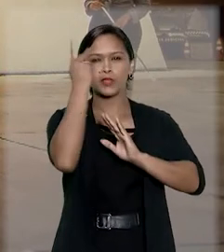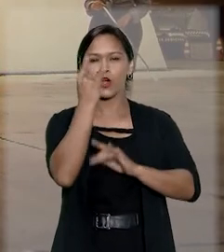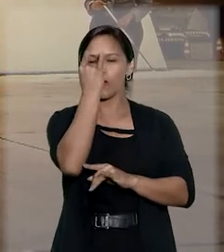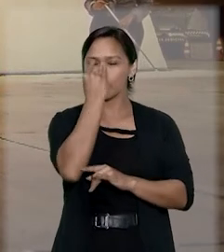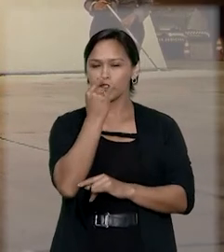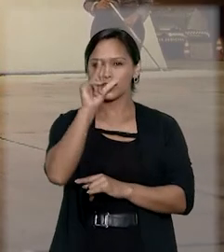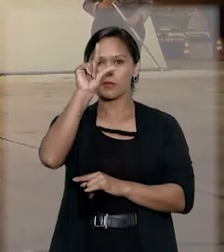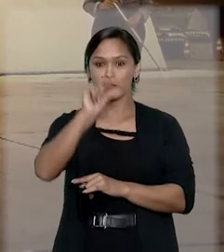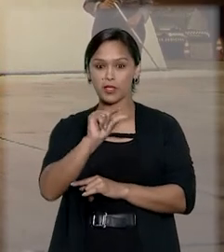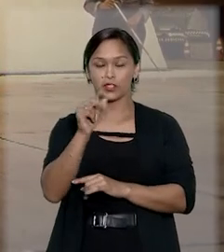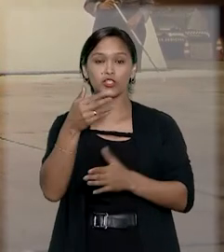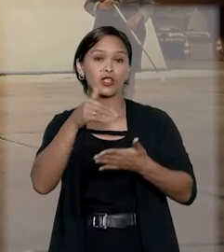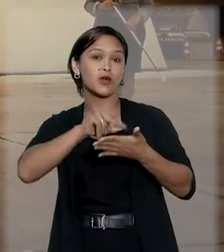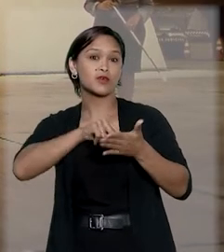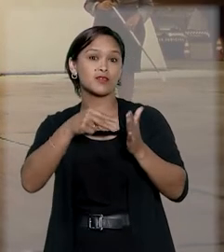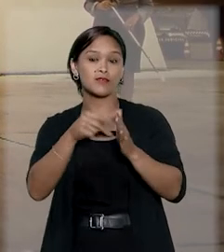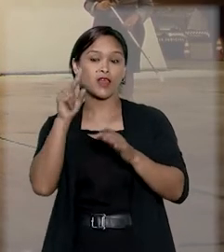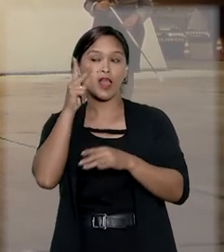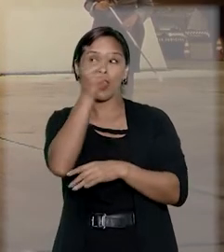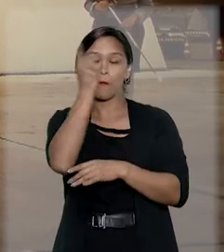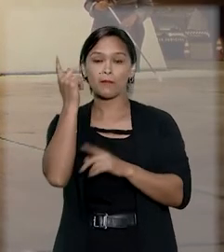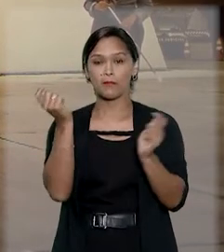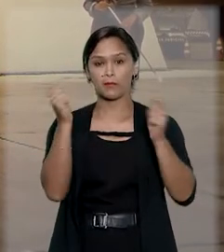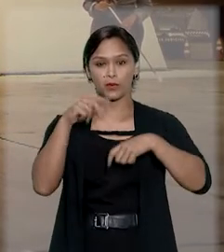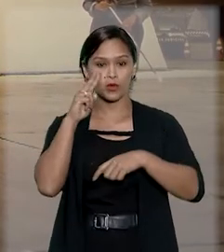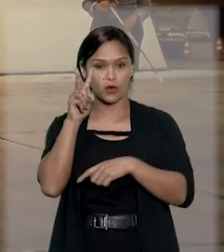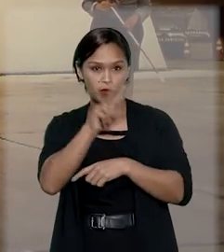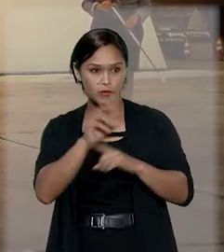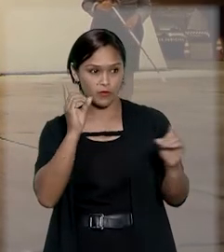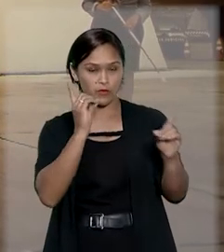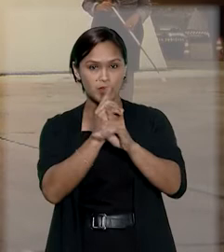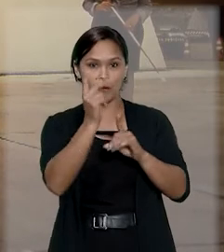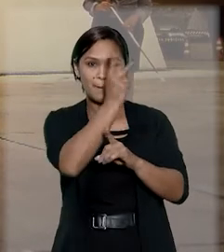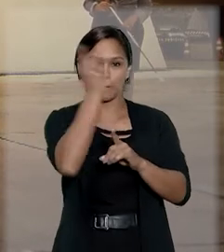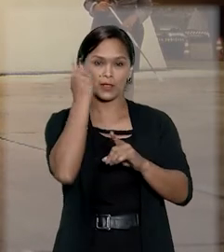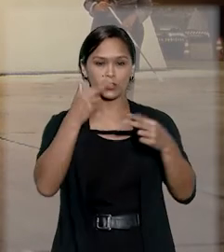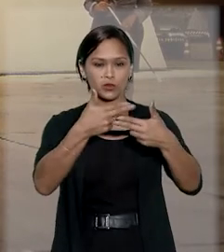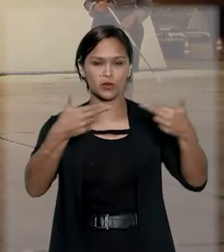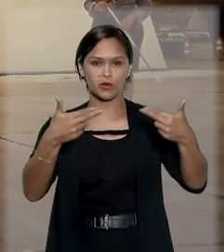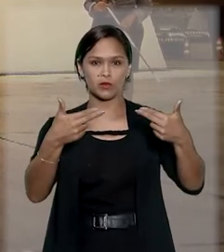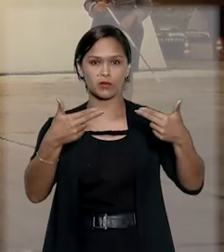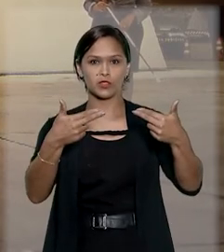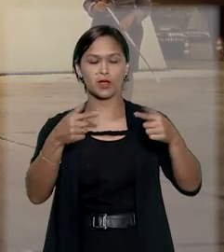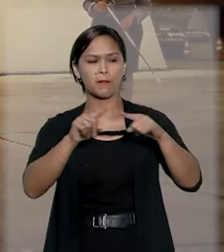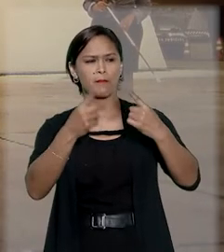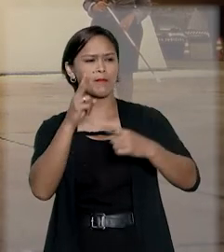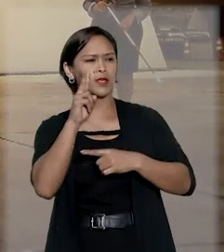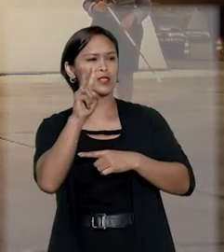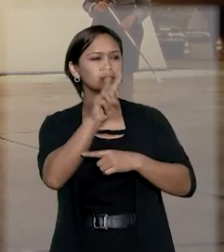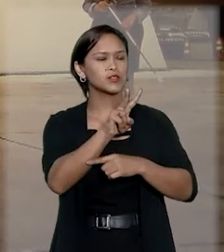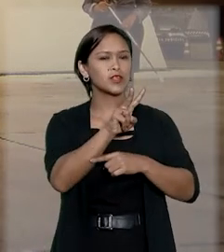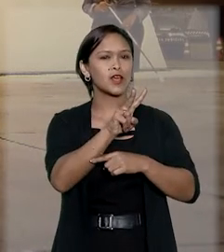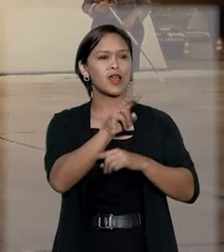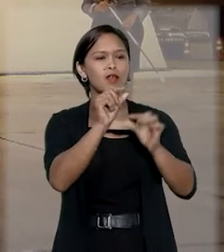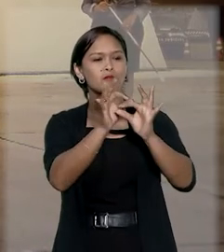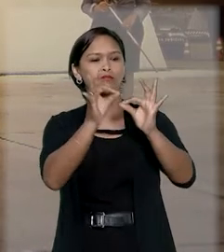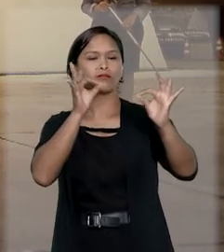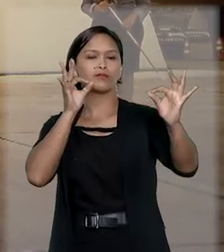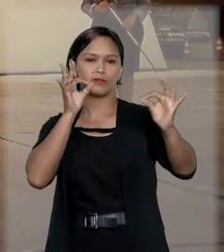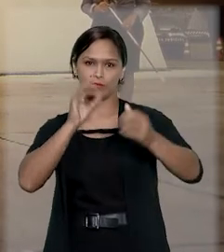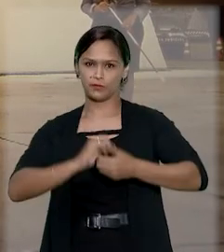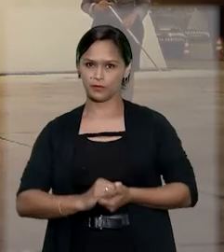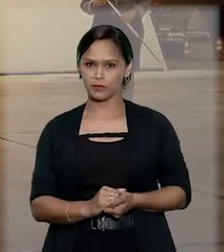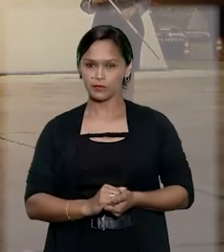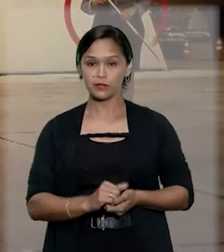com baixa visão, ou seja, aquelas capazes de identificar pessoas e objetos somente a uma certa